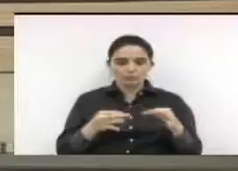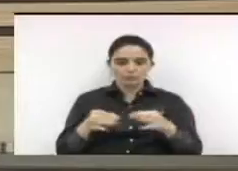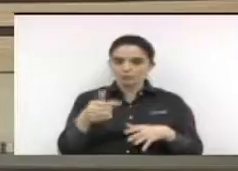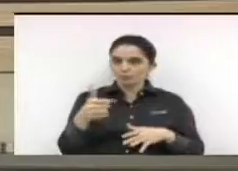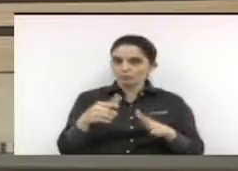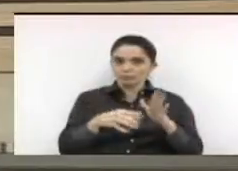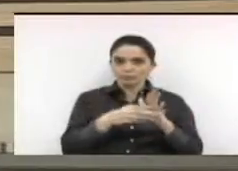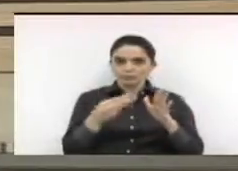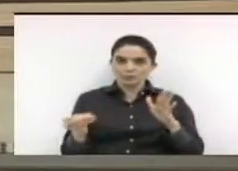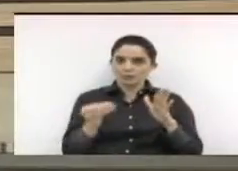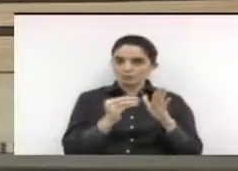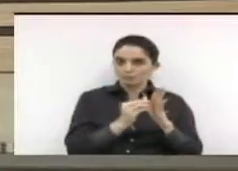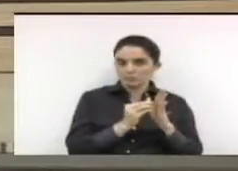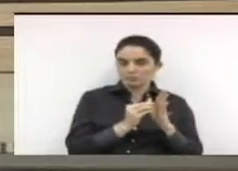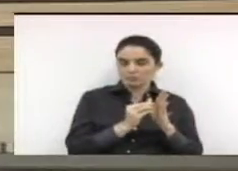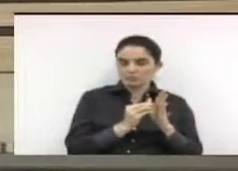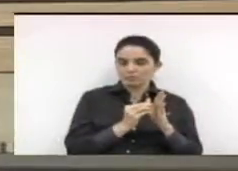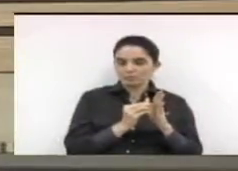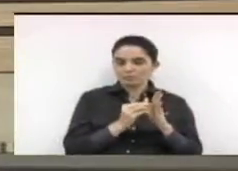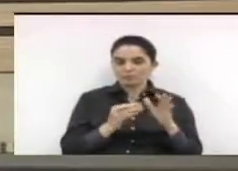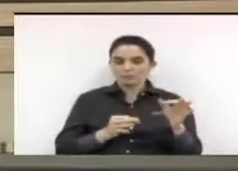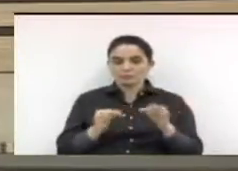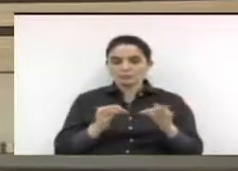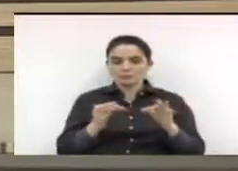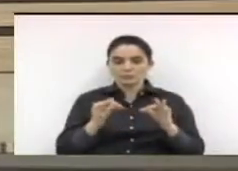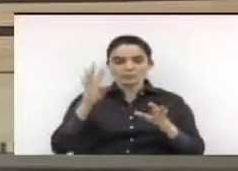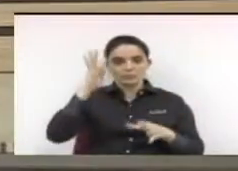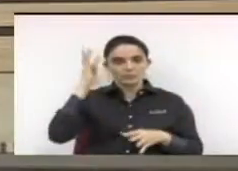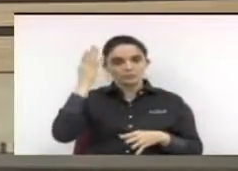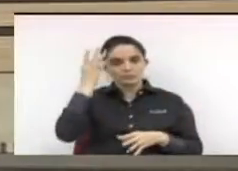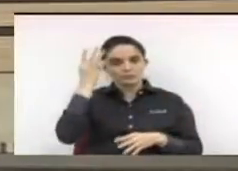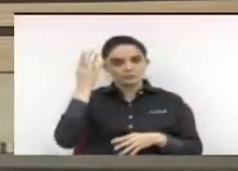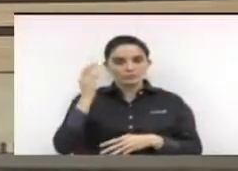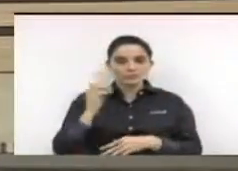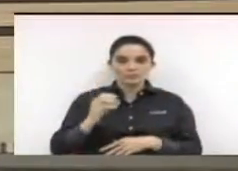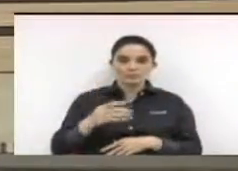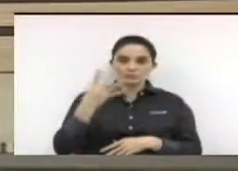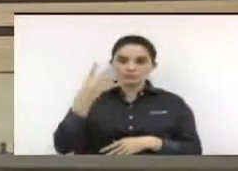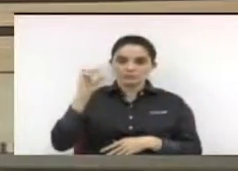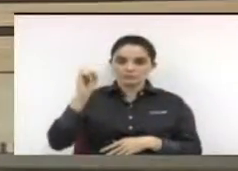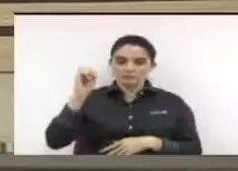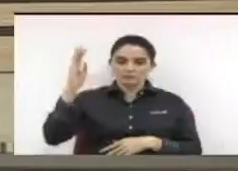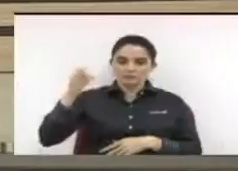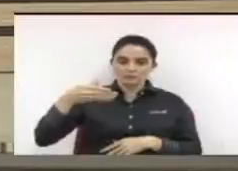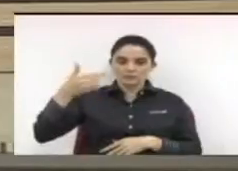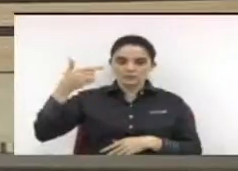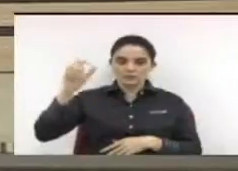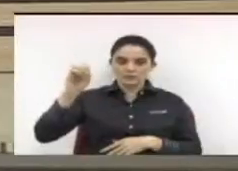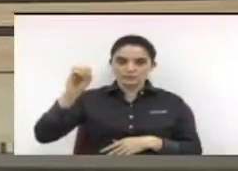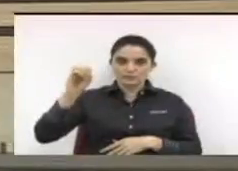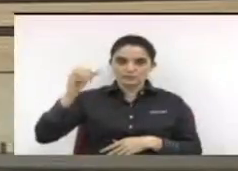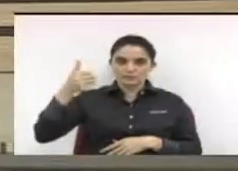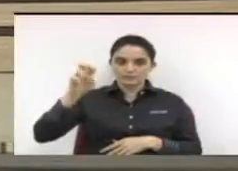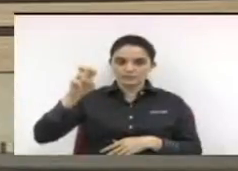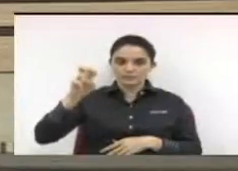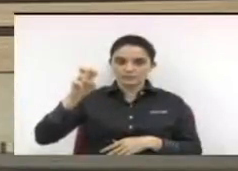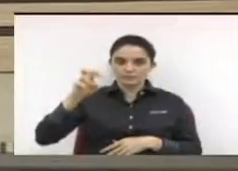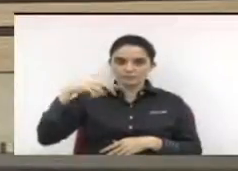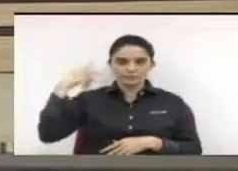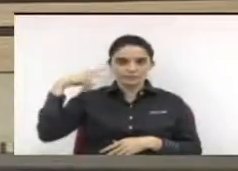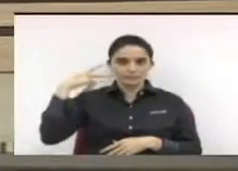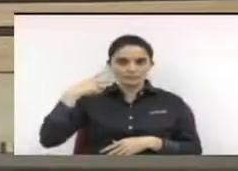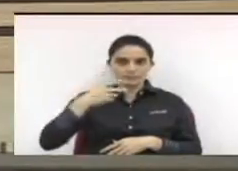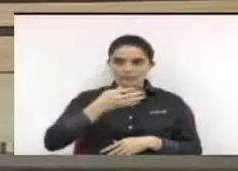é favorável o projeto de resolução número 48 barra 2015 está em discussão algum vereador deseja discutir